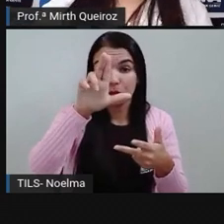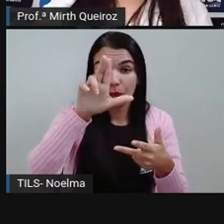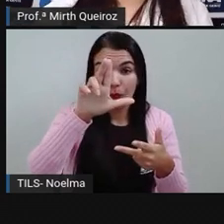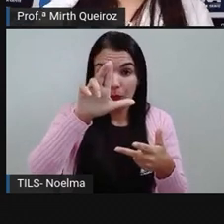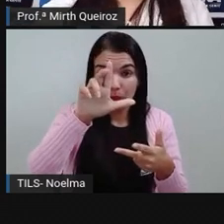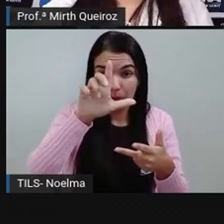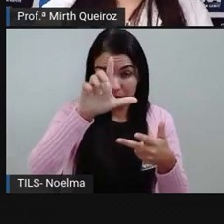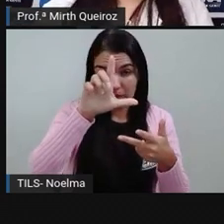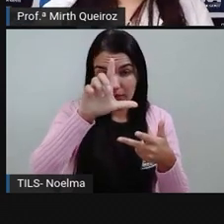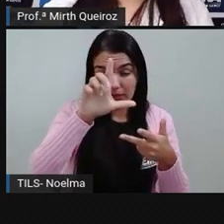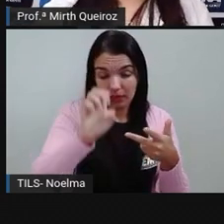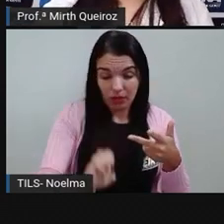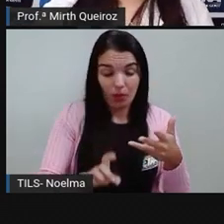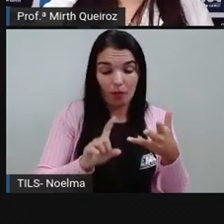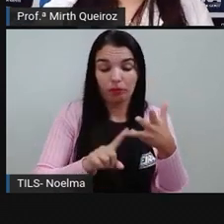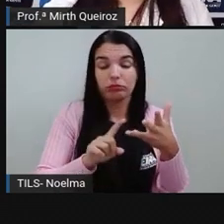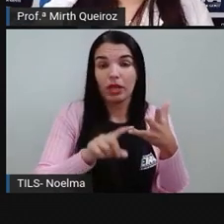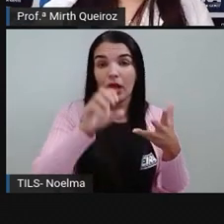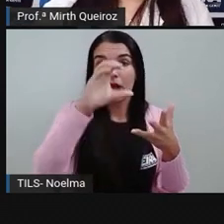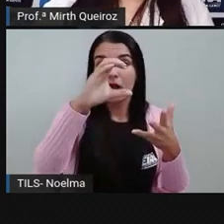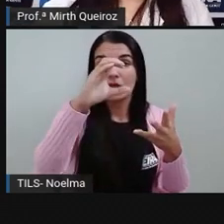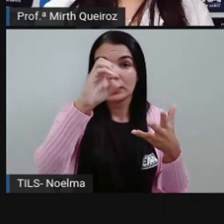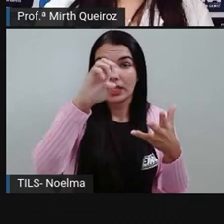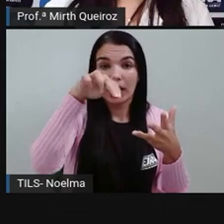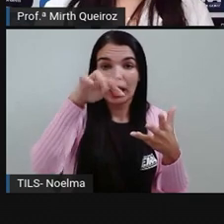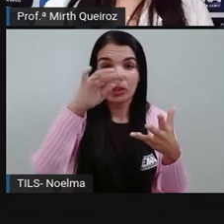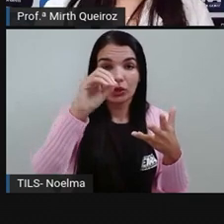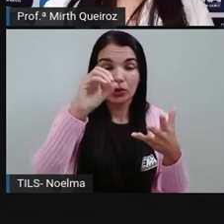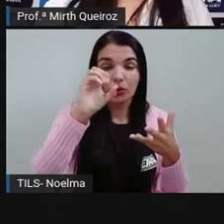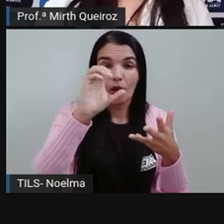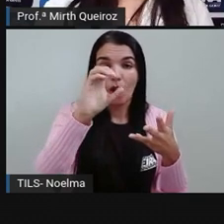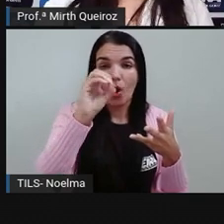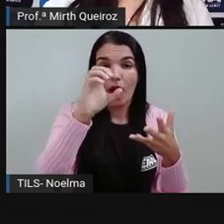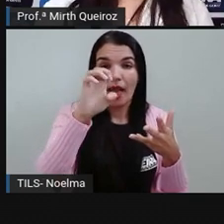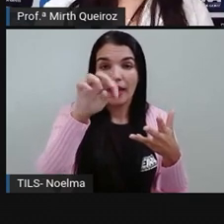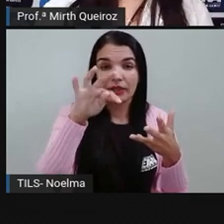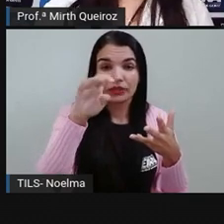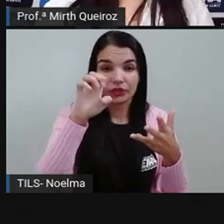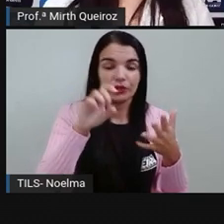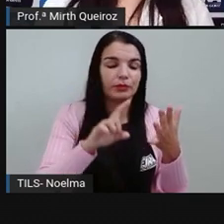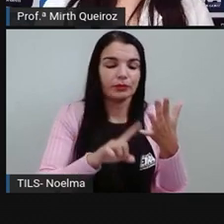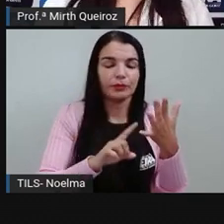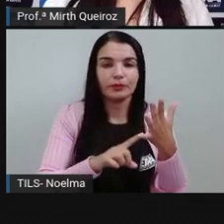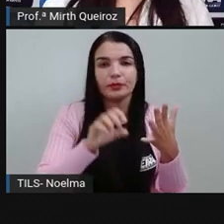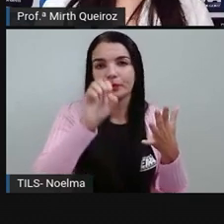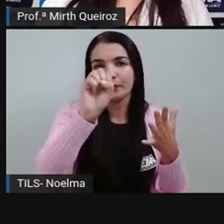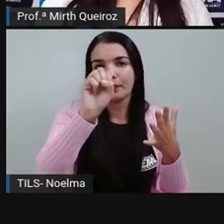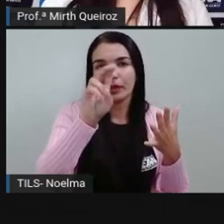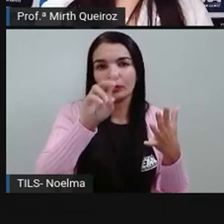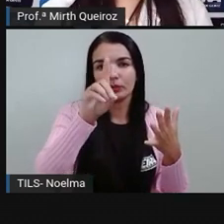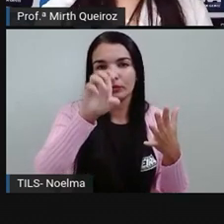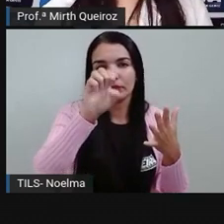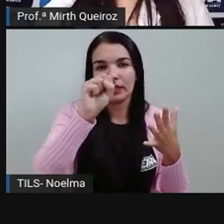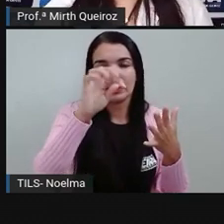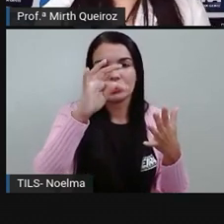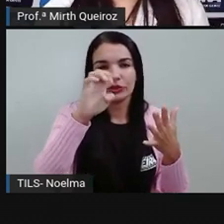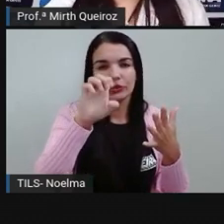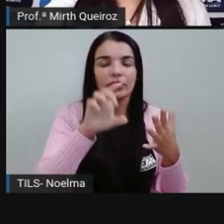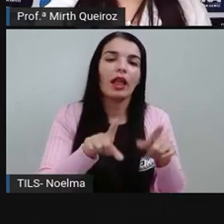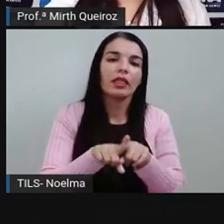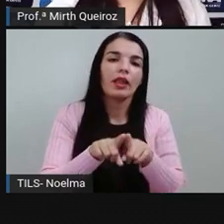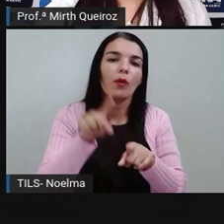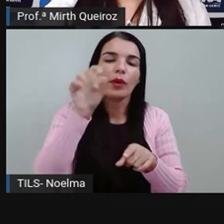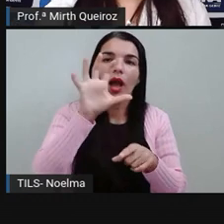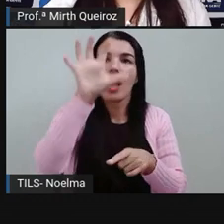região sul. São as cinco regiões aí que compõem o nosso país. Sobre a região norte, nós